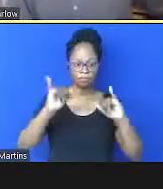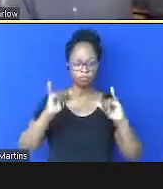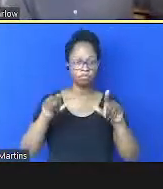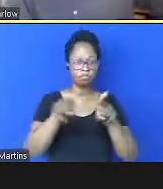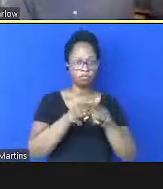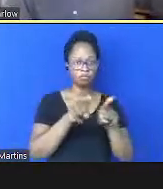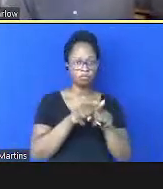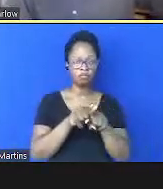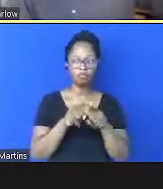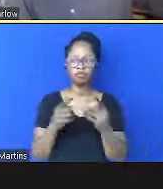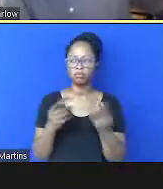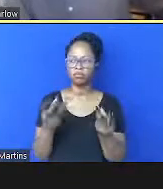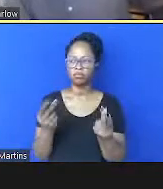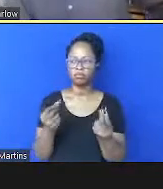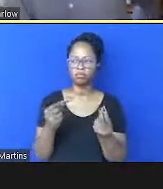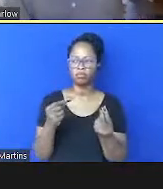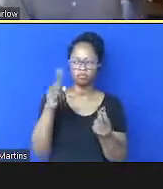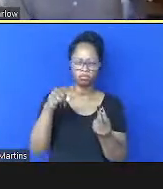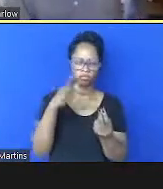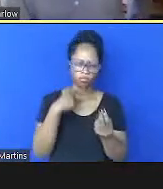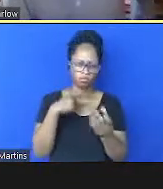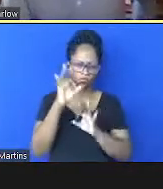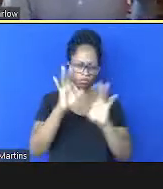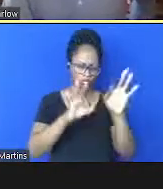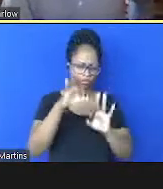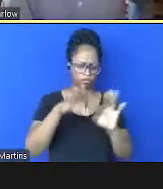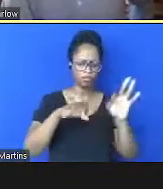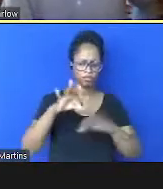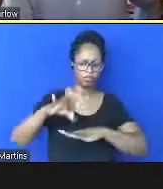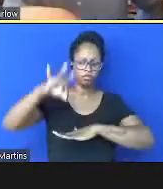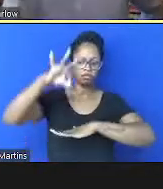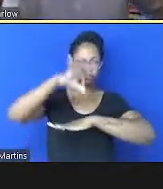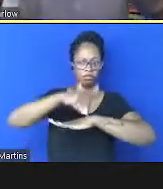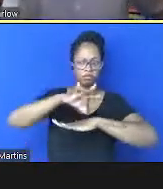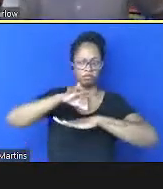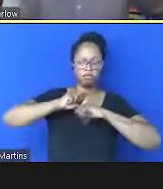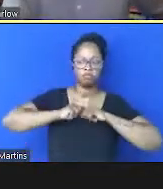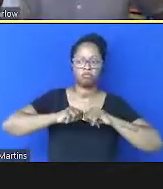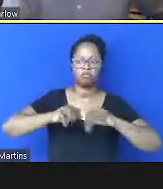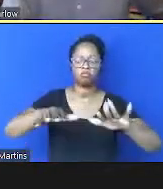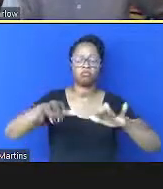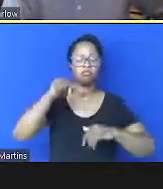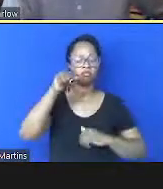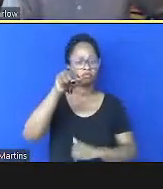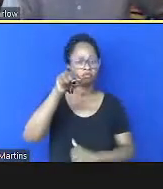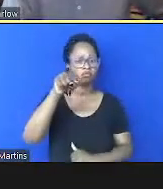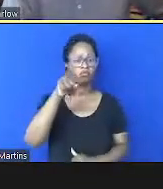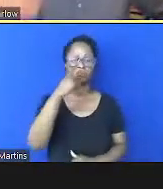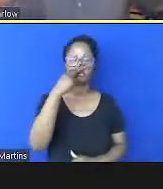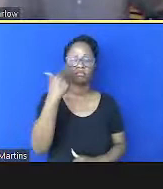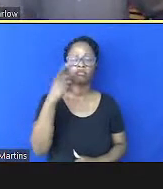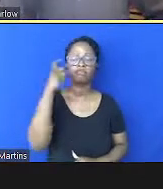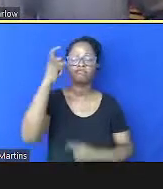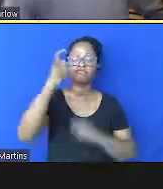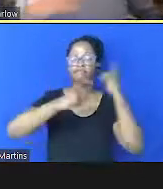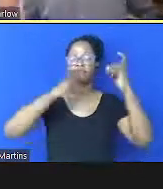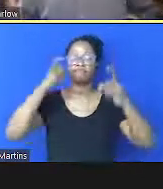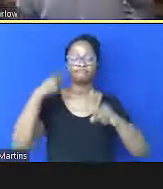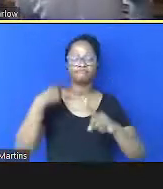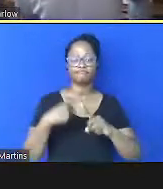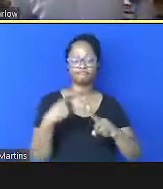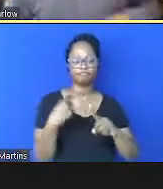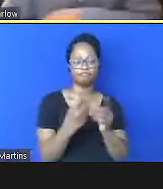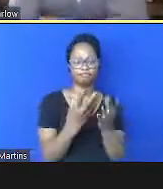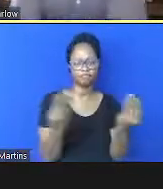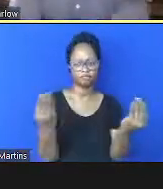mosquiteiros tratados com inseticidas e essa é uma grande preocupação porque muitas dessas